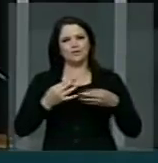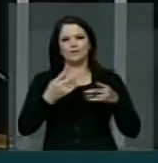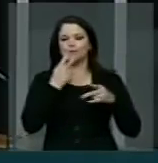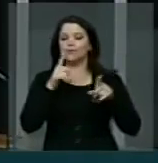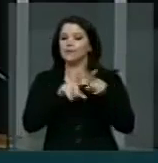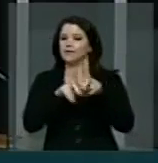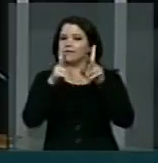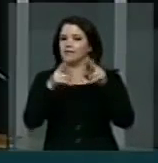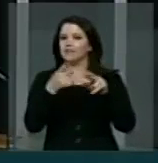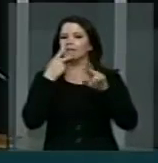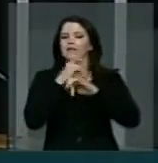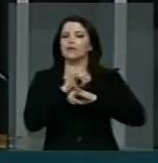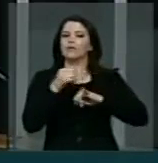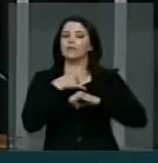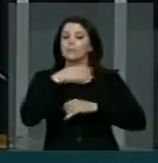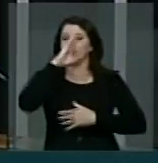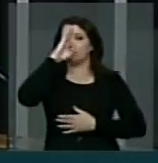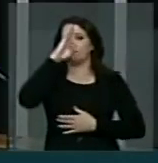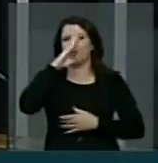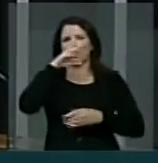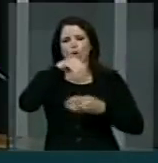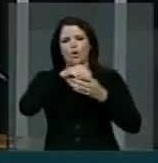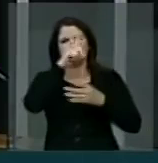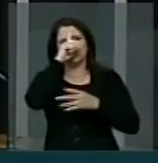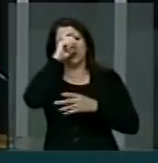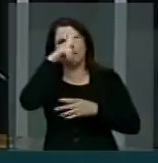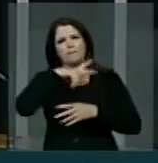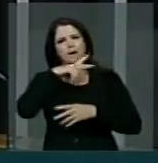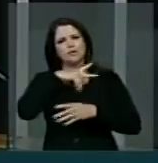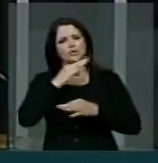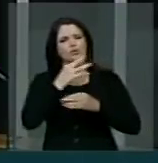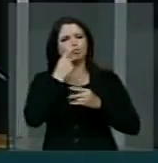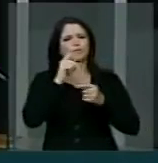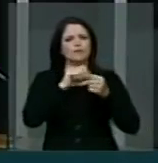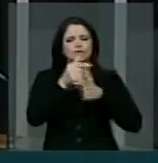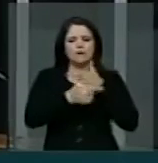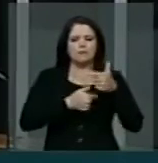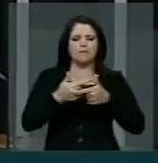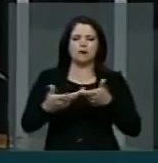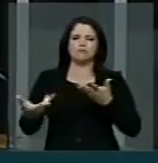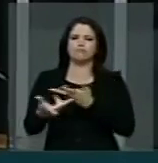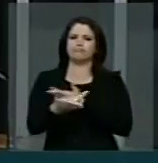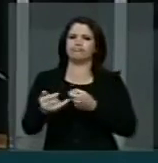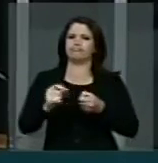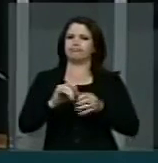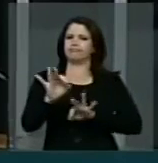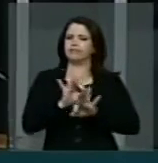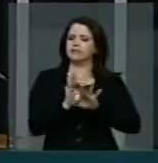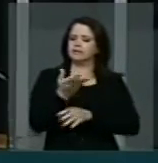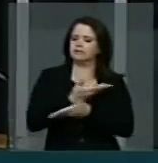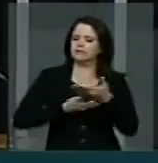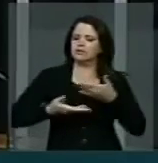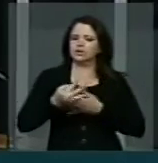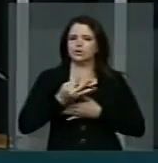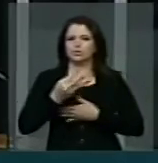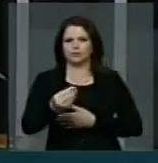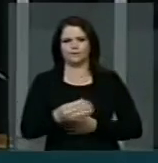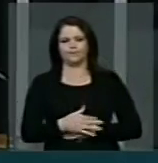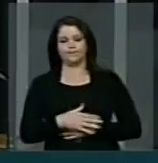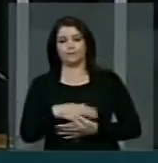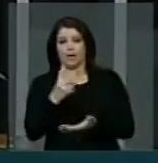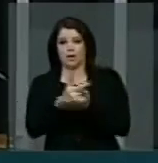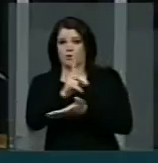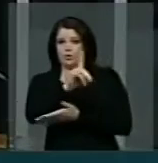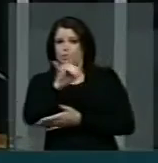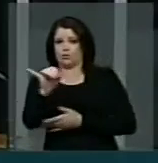particulares que cuidam da saúde, têm feito esse extraordinário trabalho. Nesse mesmo dia também,